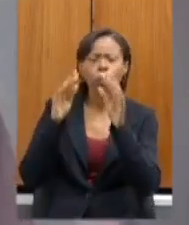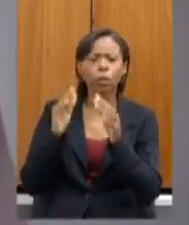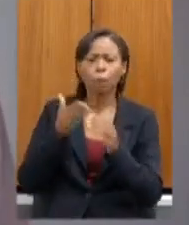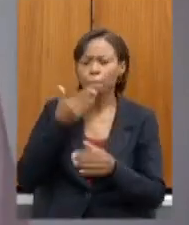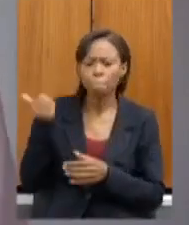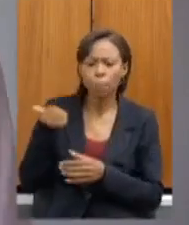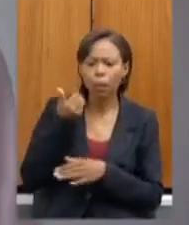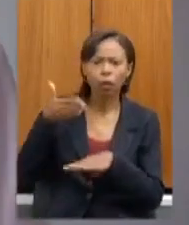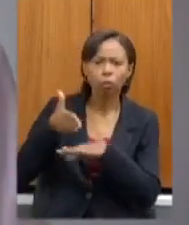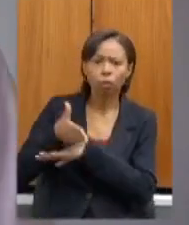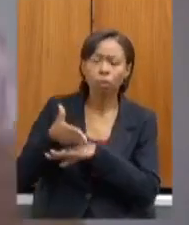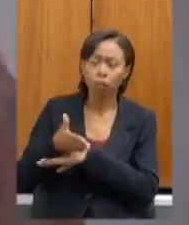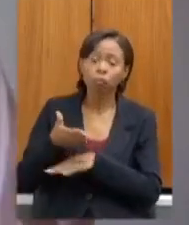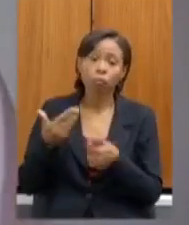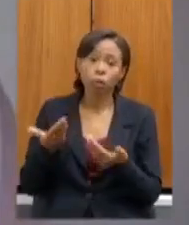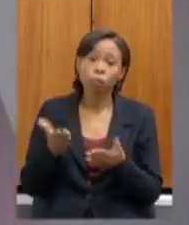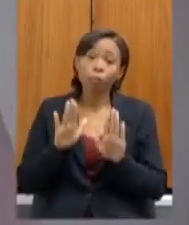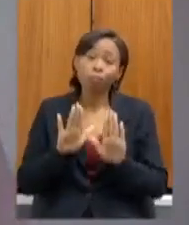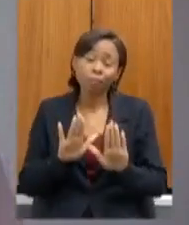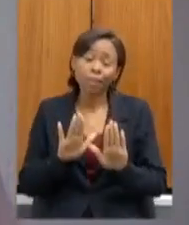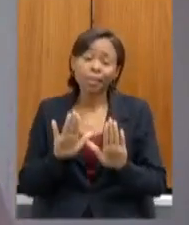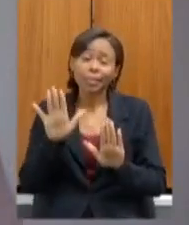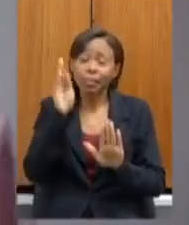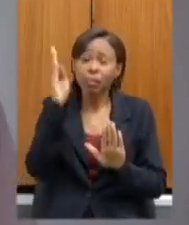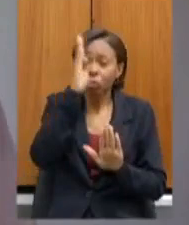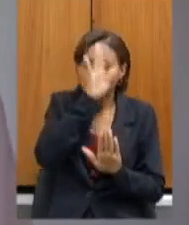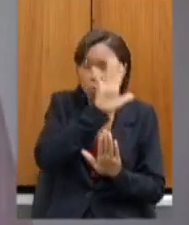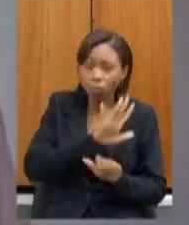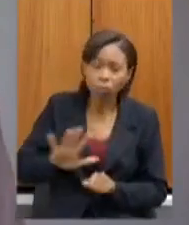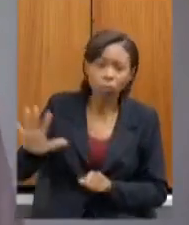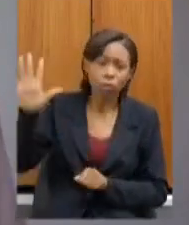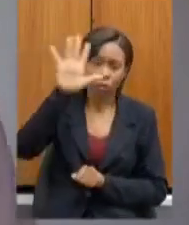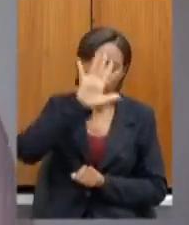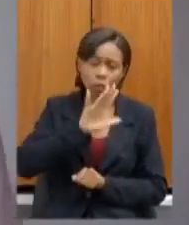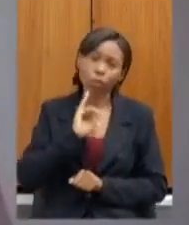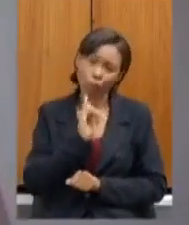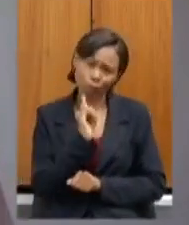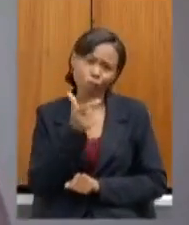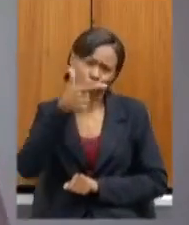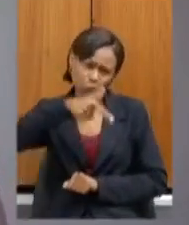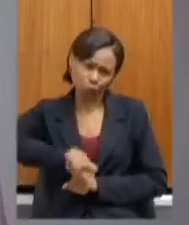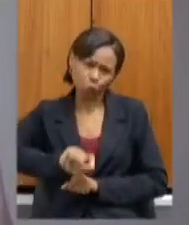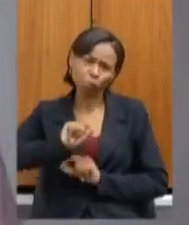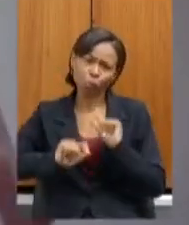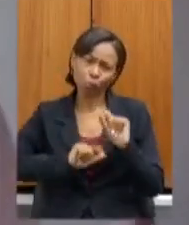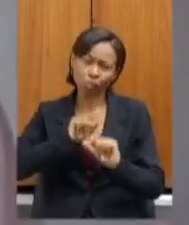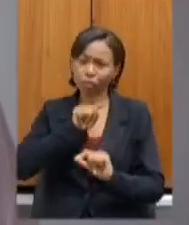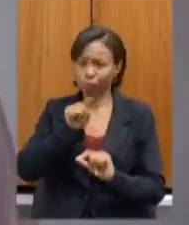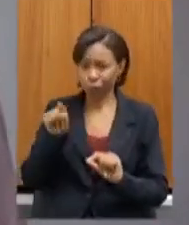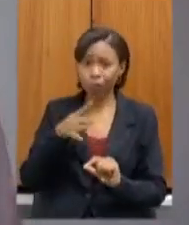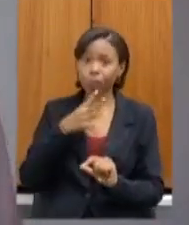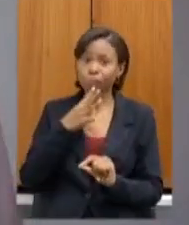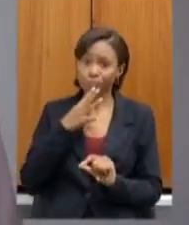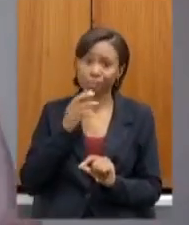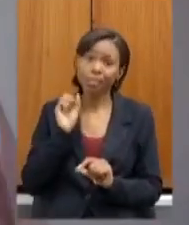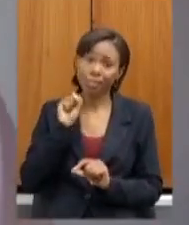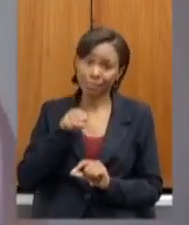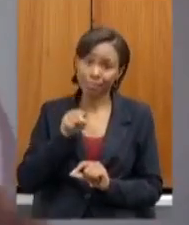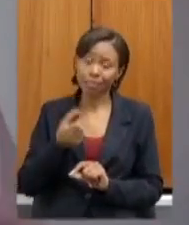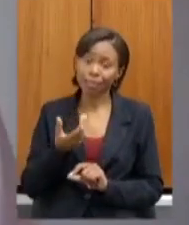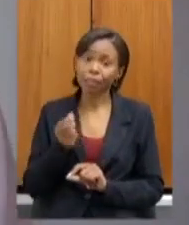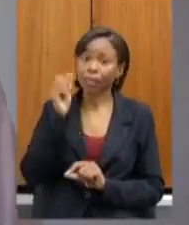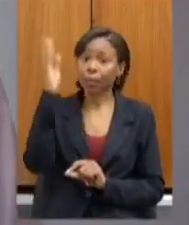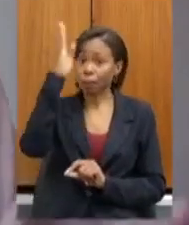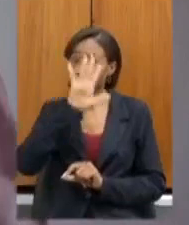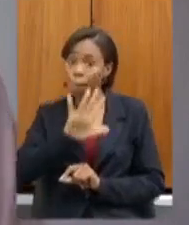o eu posso lhe dizer mais uma vez sobre o prisma nacional e que a senhora que você certamente conhece muito bem é que temos